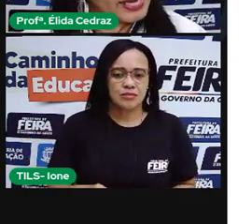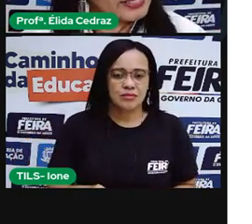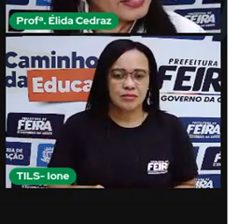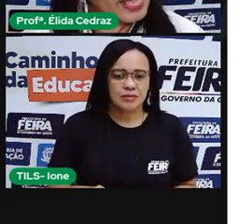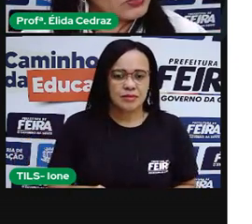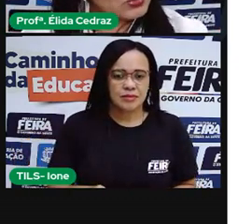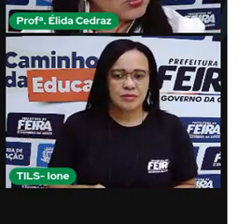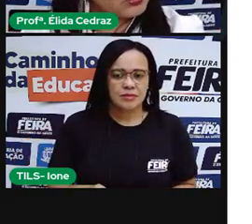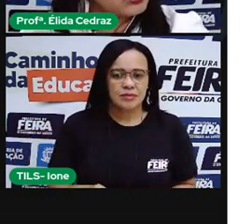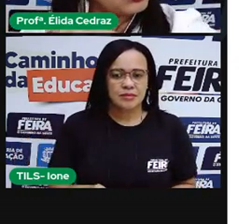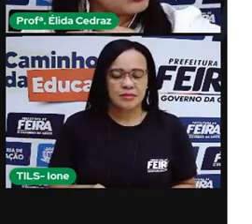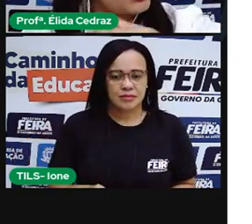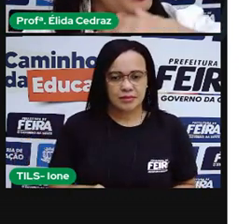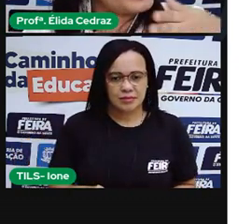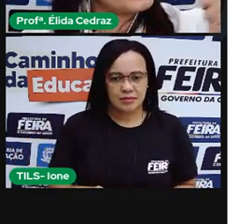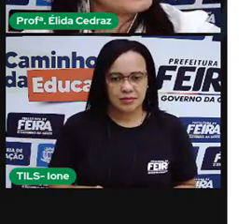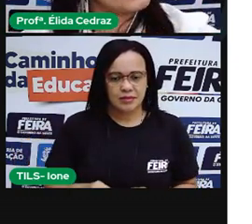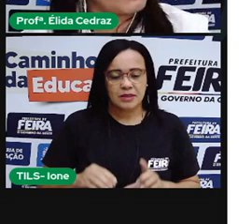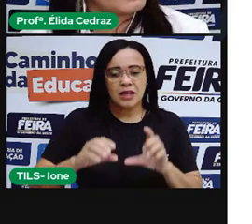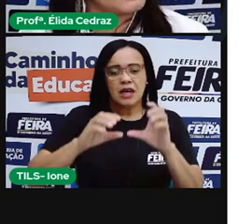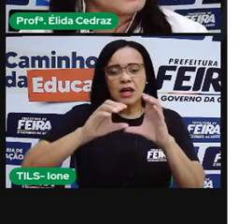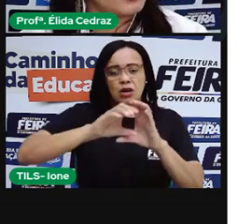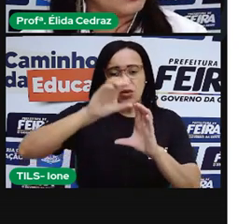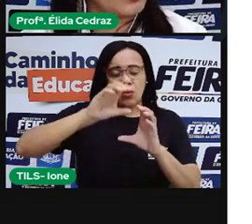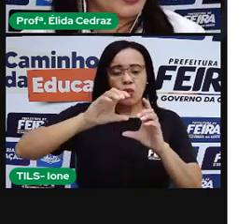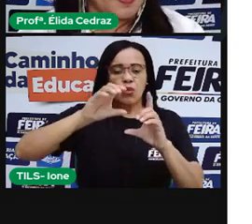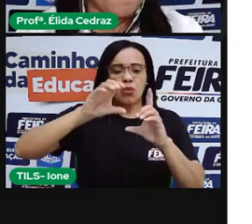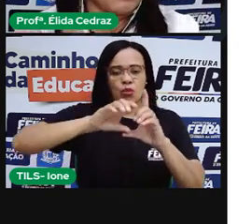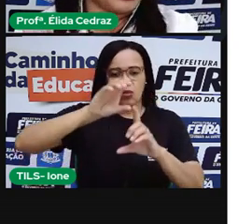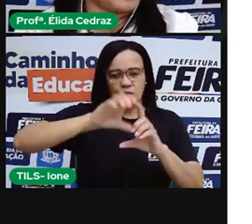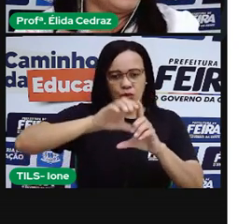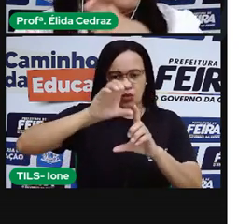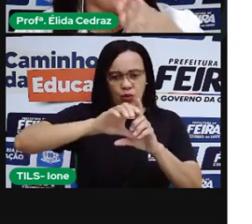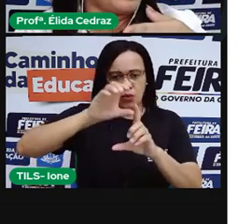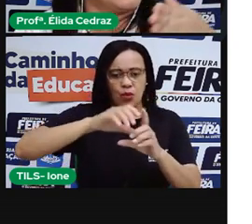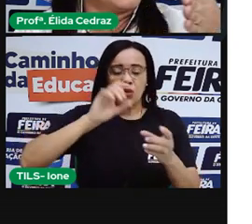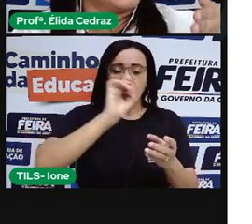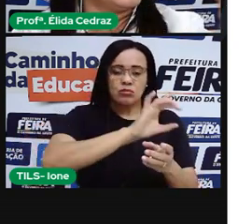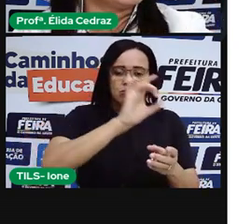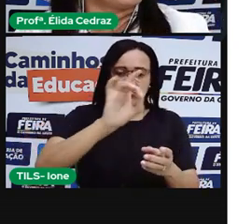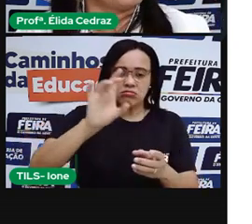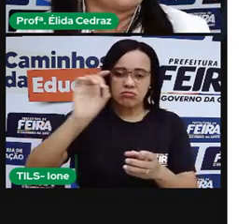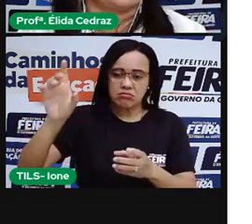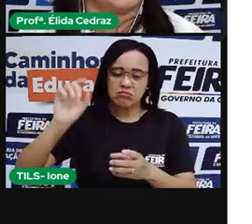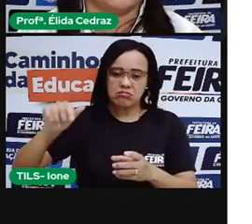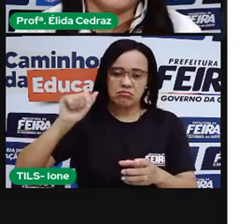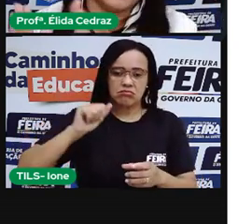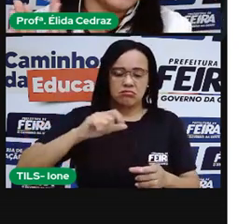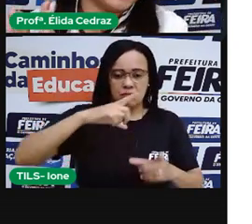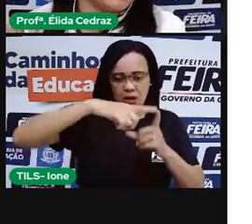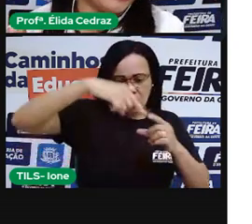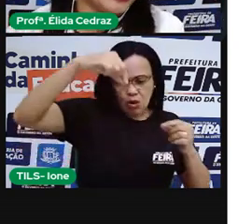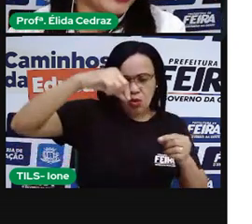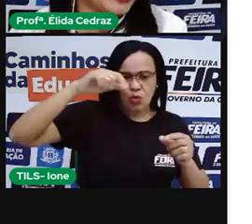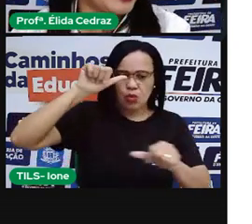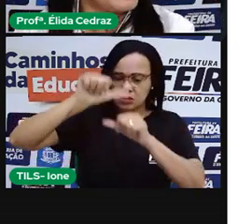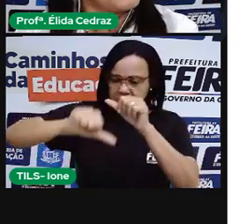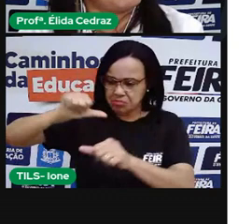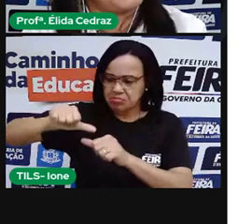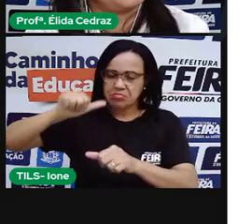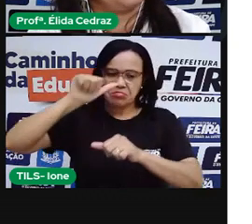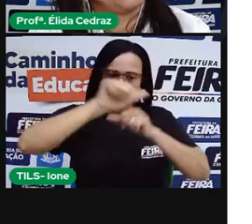calendários com todas as fases da Lua, mostrando a transformação de Lua